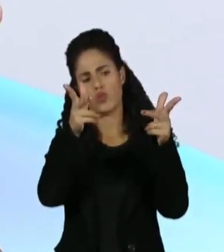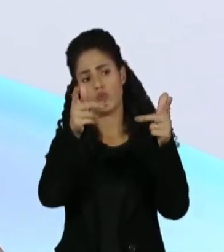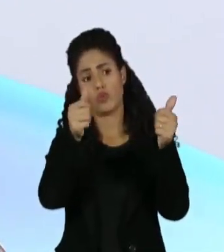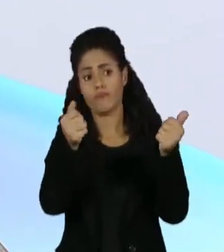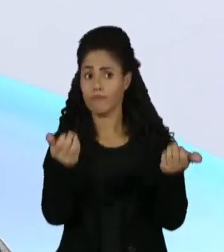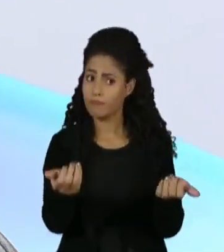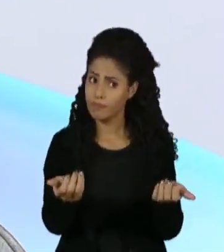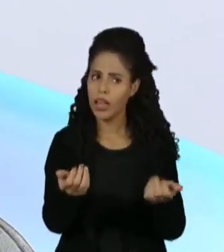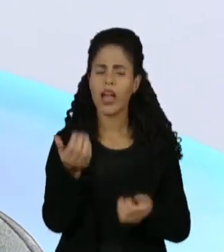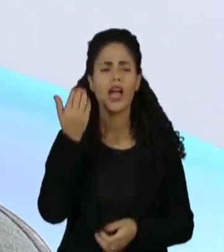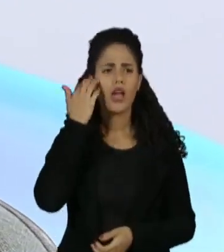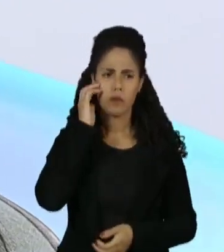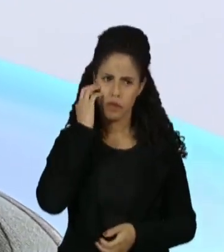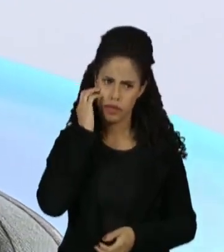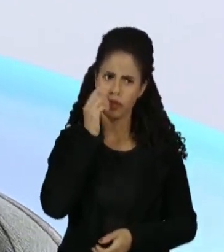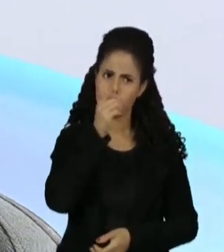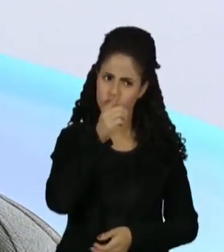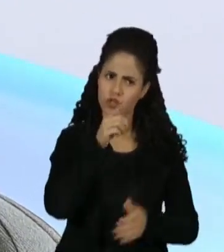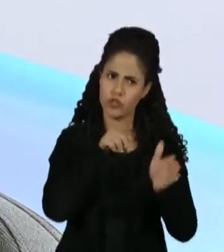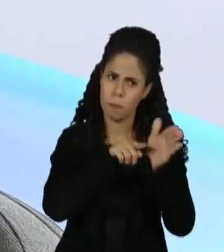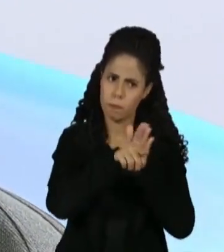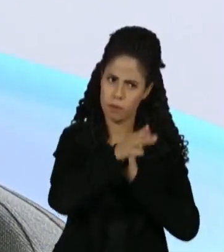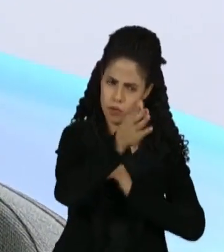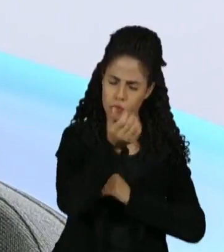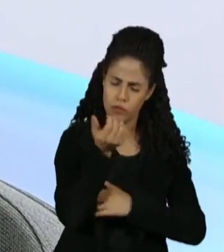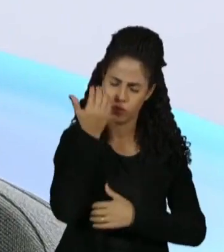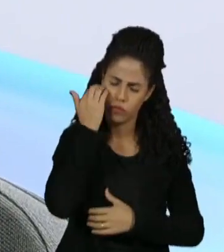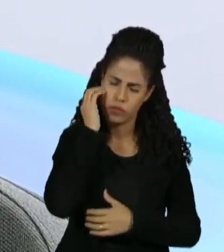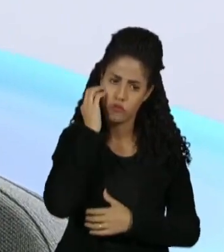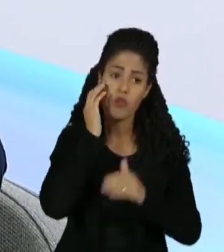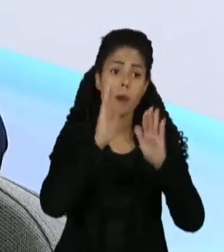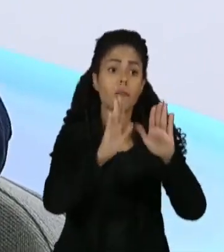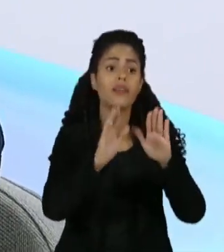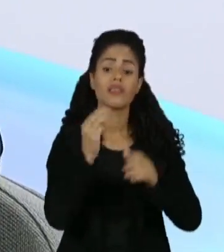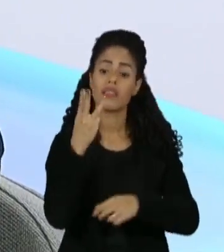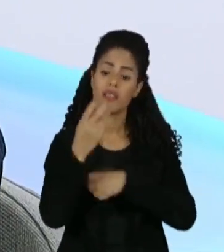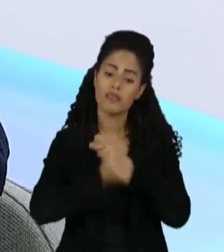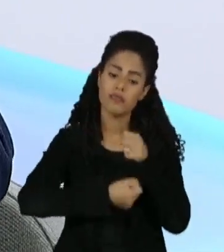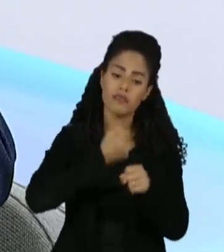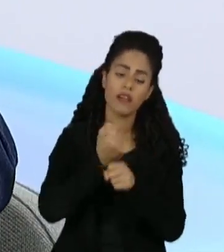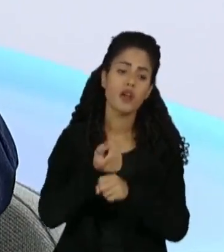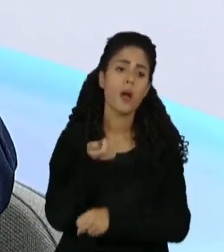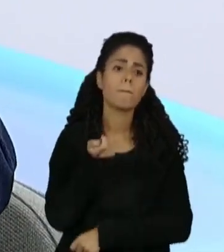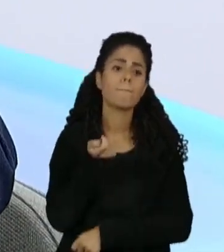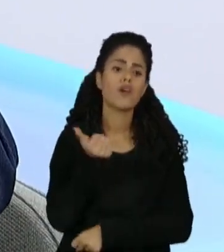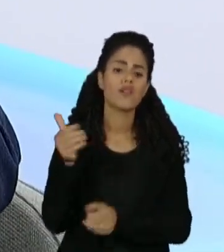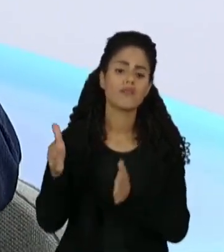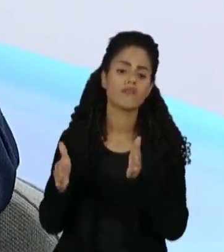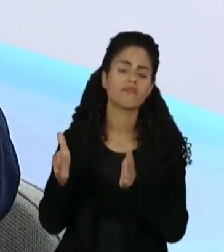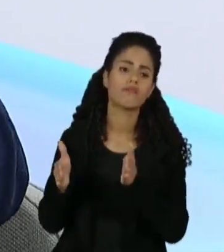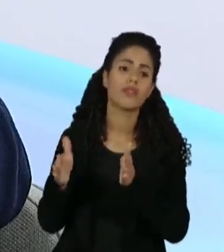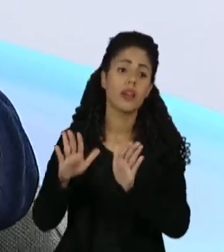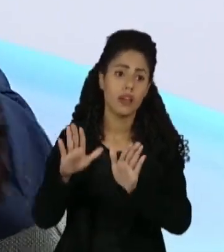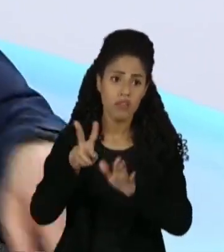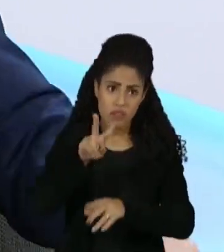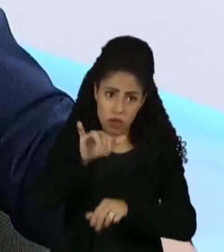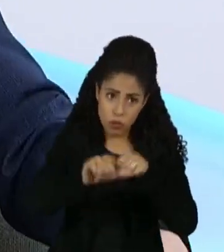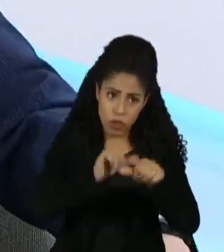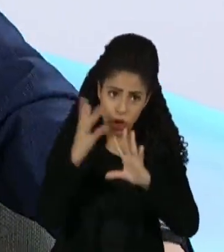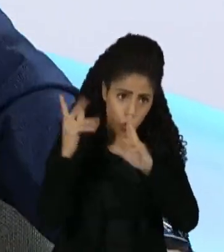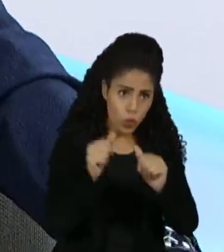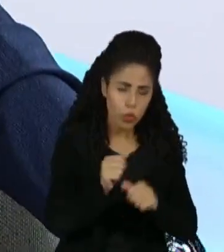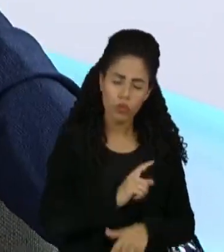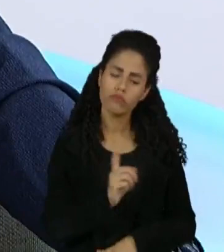tudo eu entendi a sua questão. Eu acho que é um processo que está em marcha, por isso que três anos é pouco, mas isso não significa que nós vamos mudar tudo.